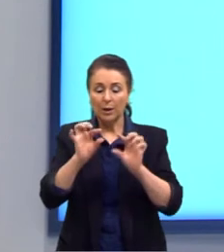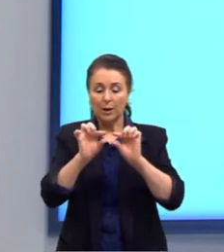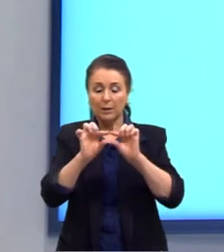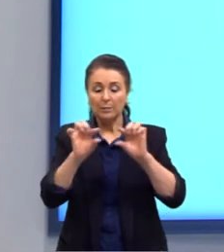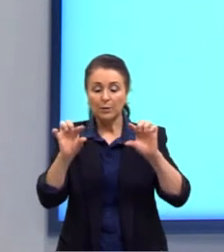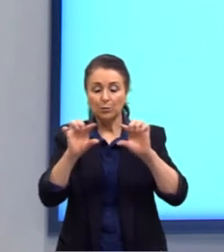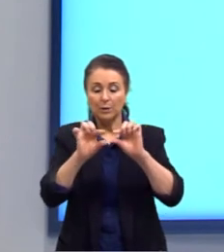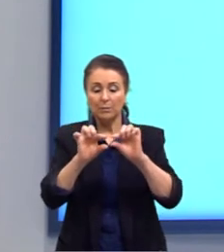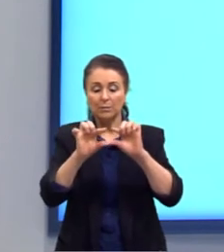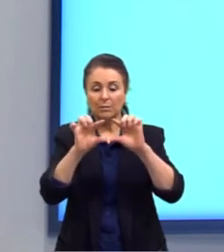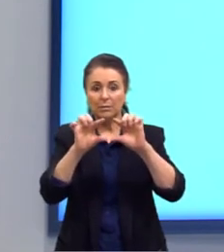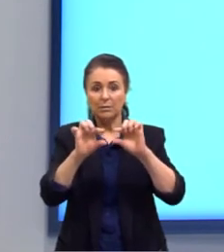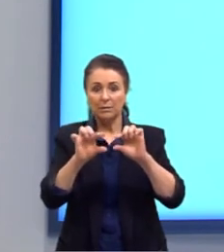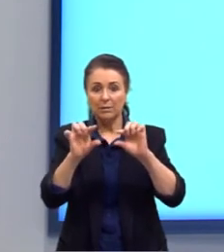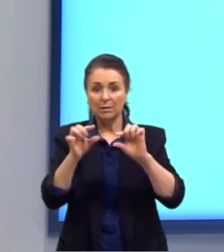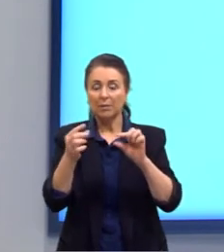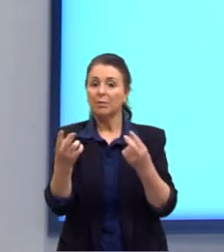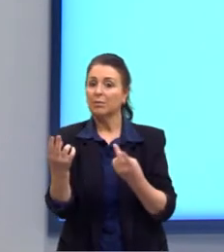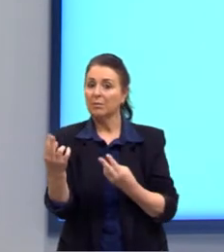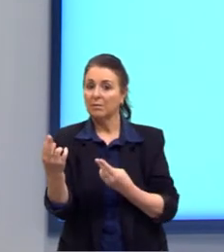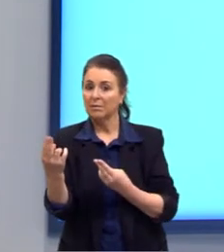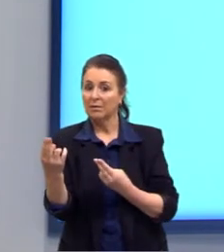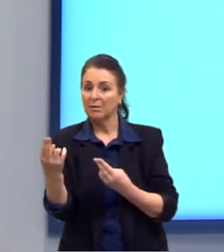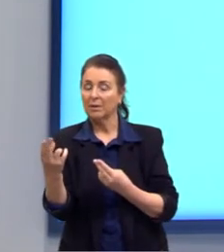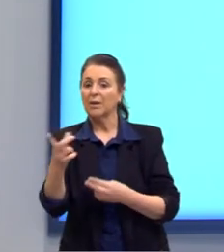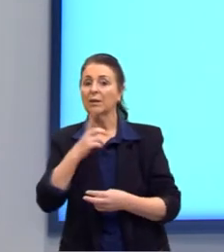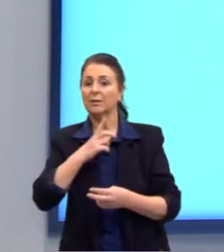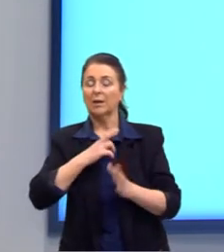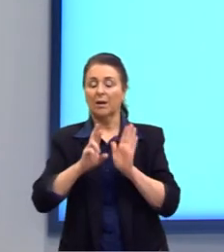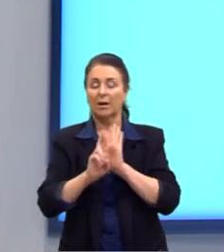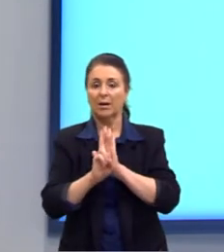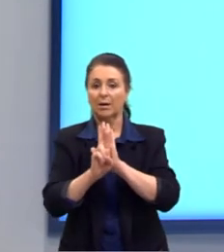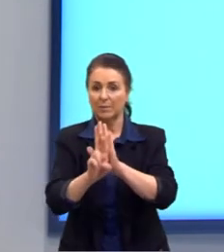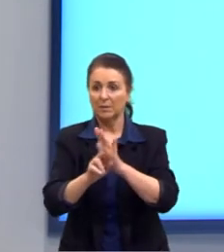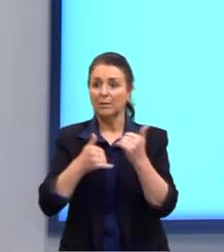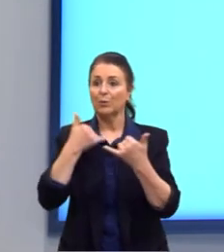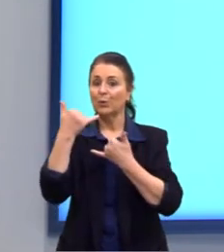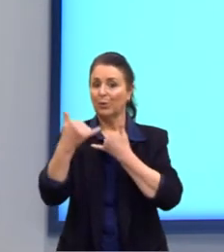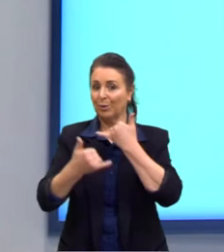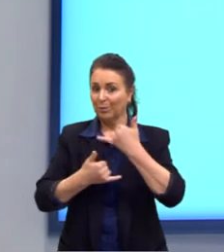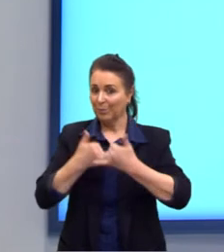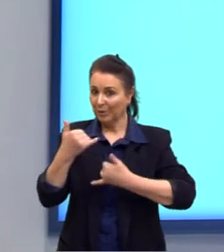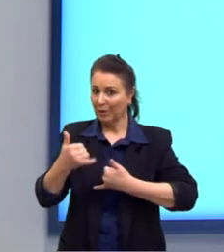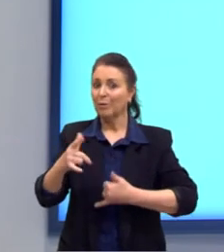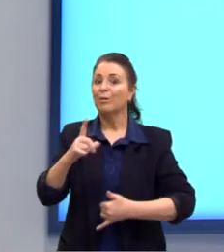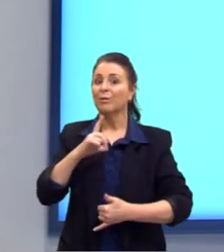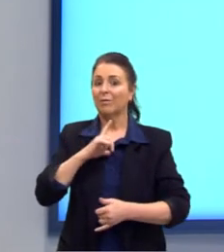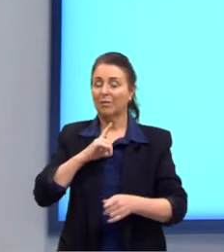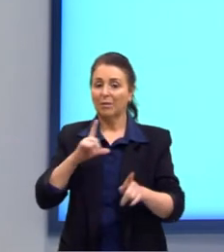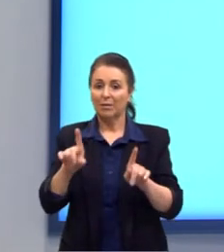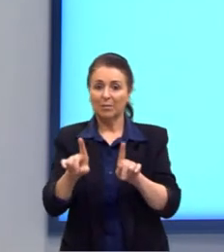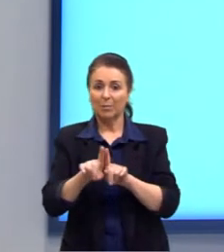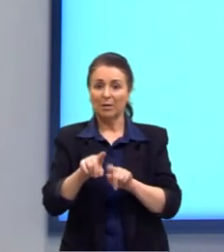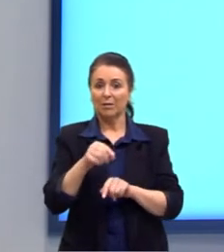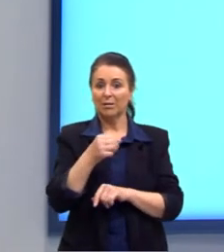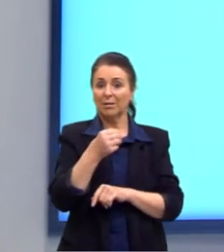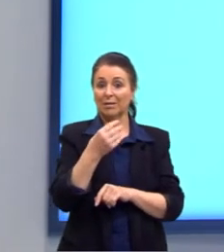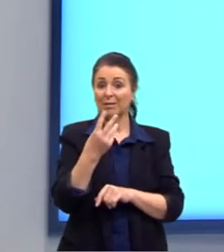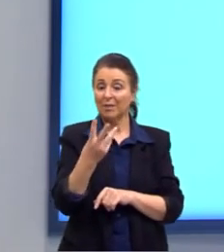são congruentes. Então, aqui a gente tem a representação do brinquedo. Nós temos, então, ali três